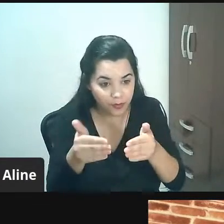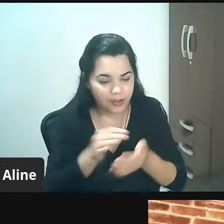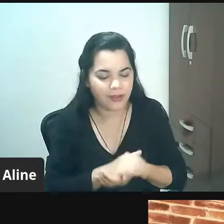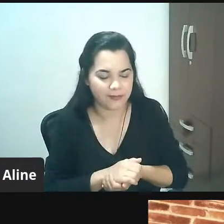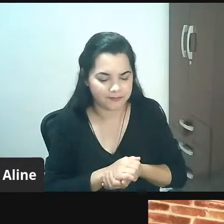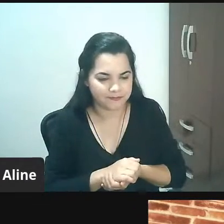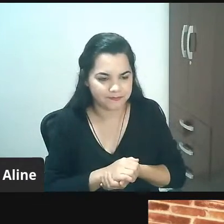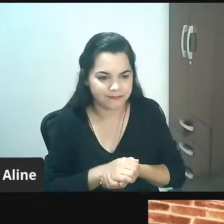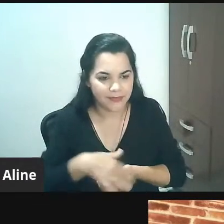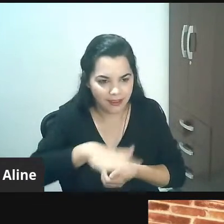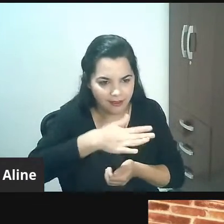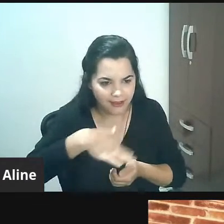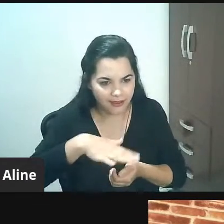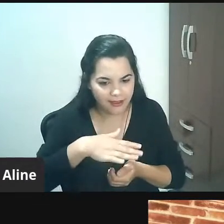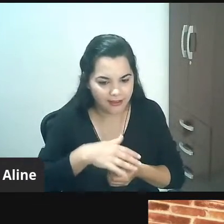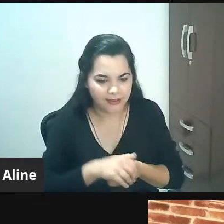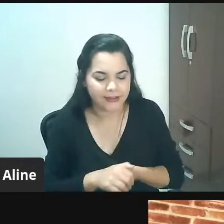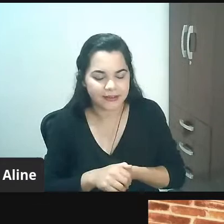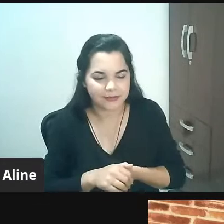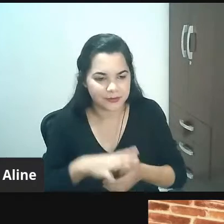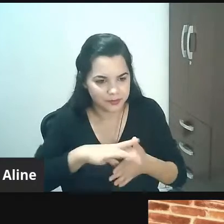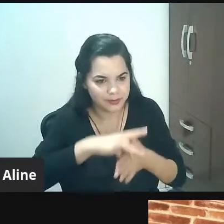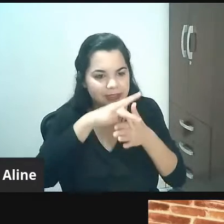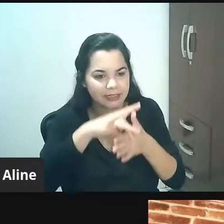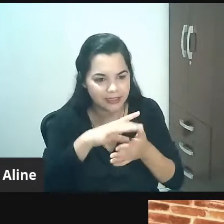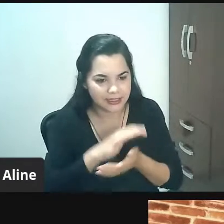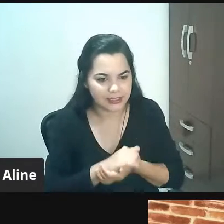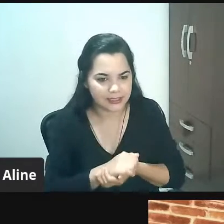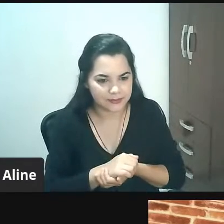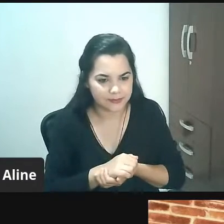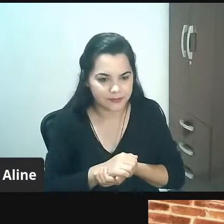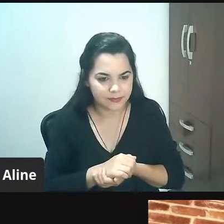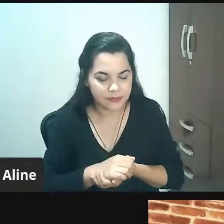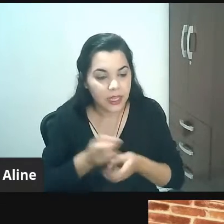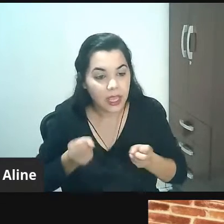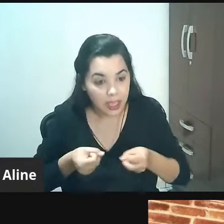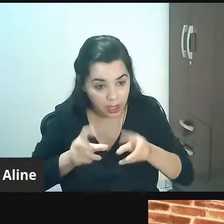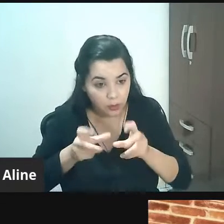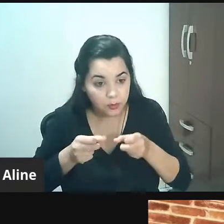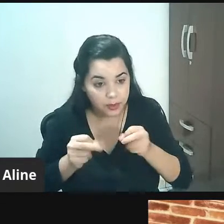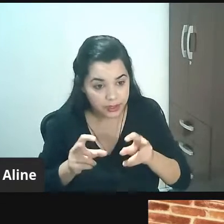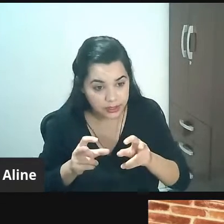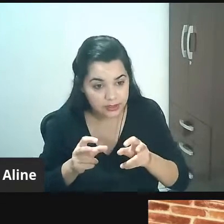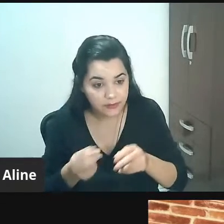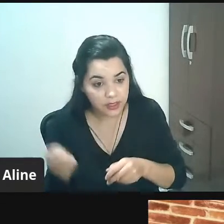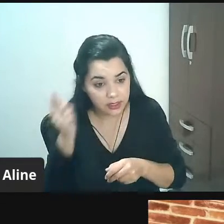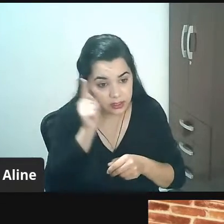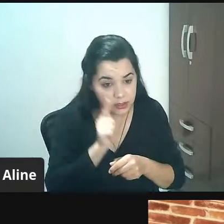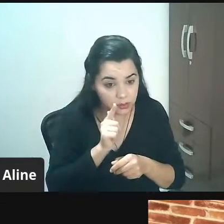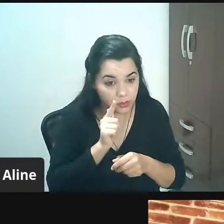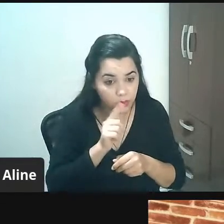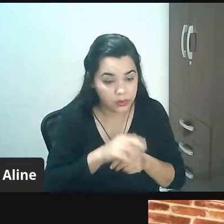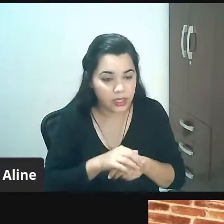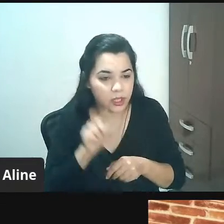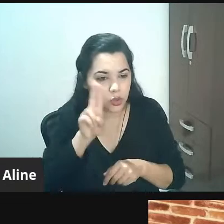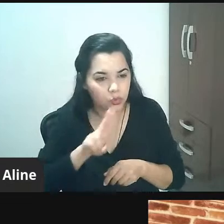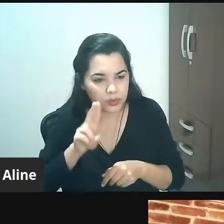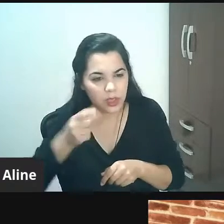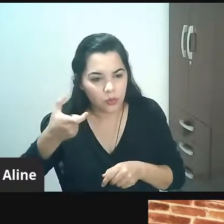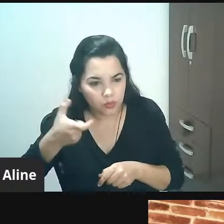é diferente da venda do varejo a venda do varejo ela é uma venda de impacto é uma venda transacional passa o cartão